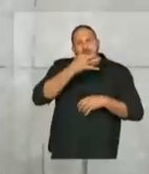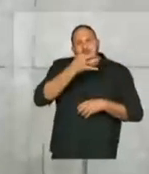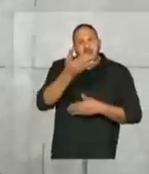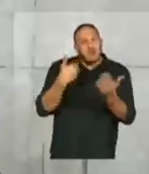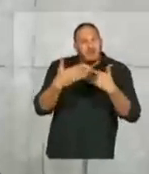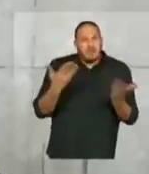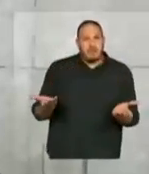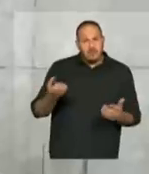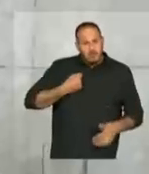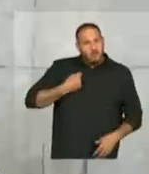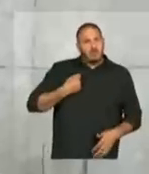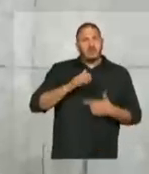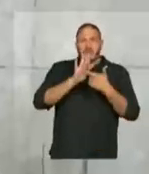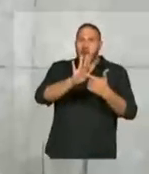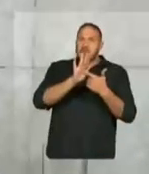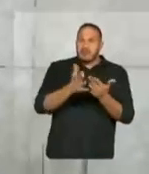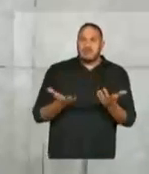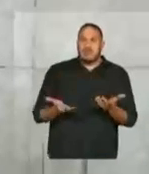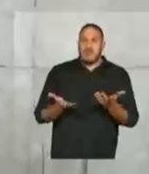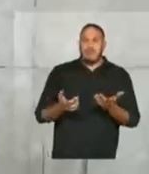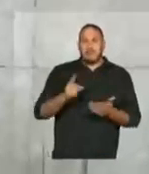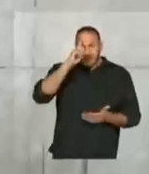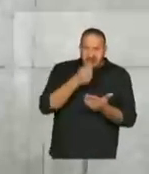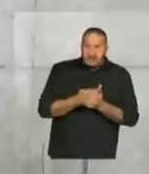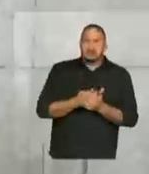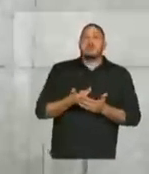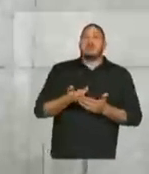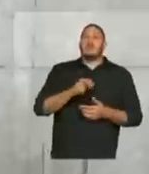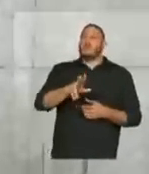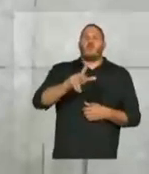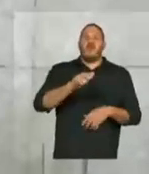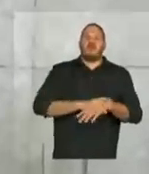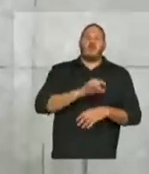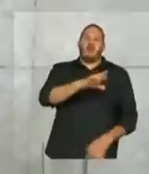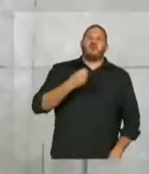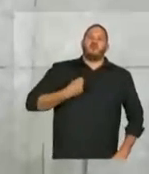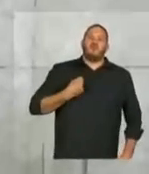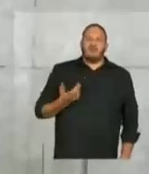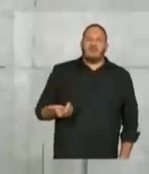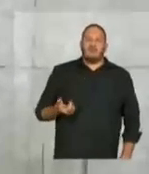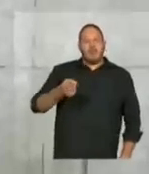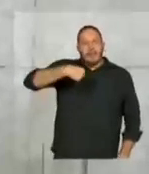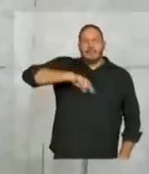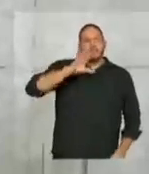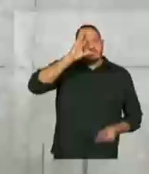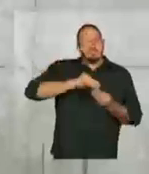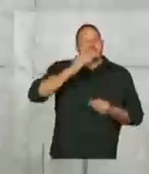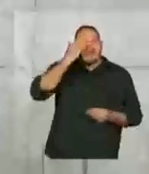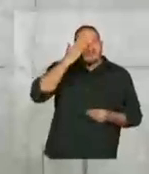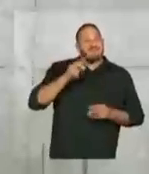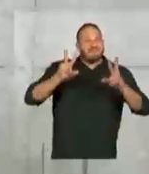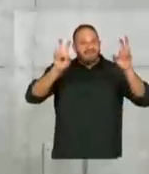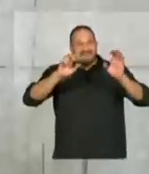aqui. Com números. E mostrar que as decisões não são baseadas em números. São baseadas em concepções. Portanto, em